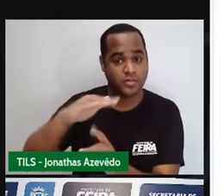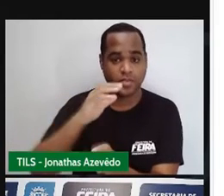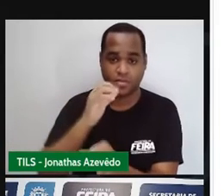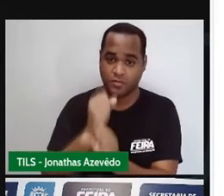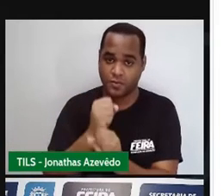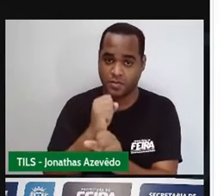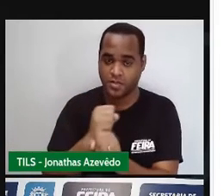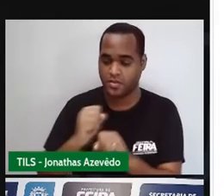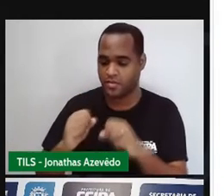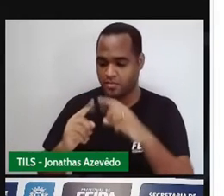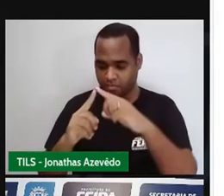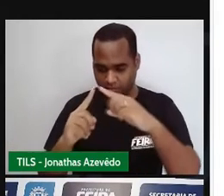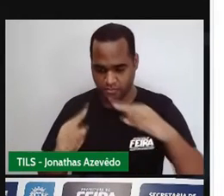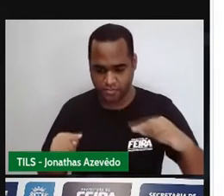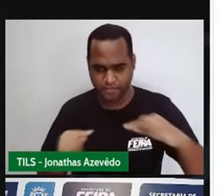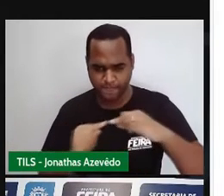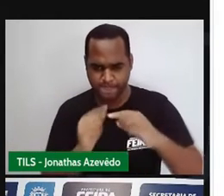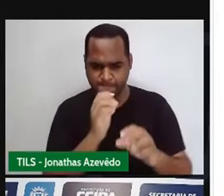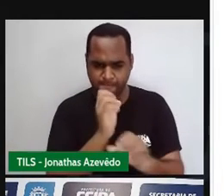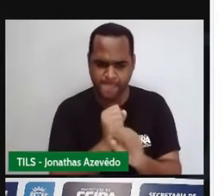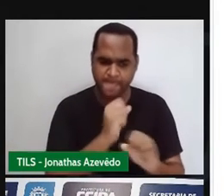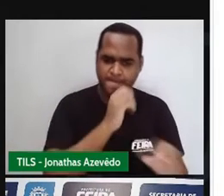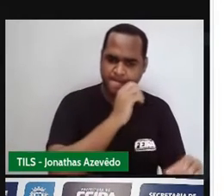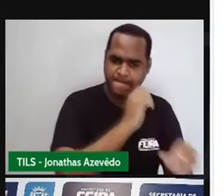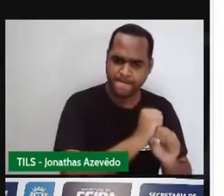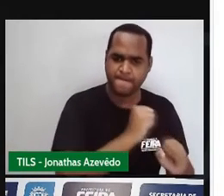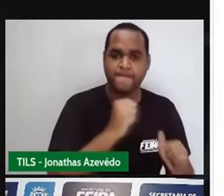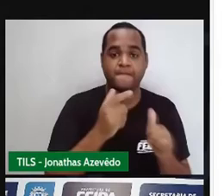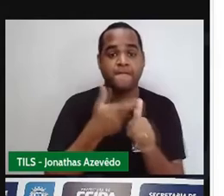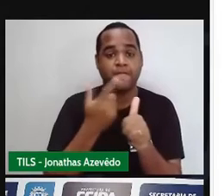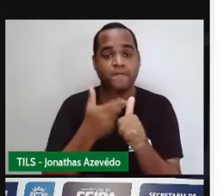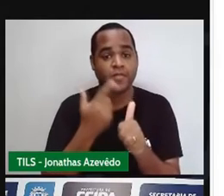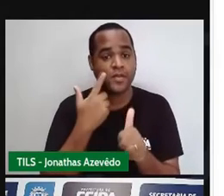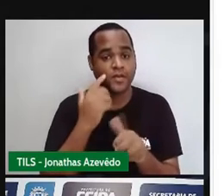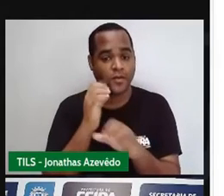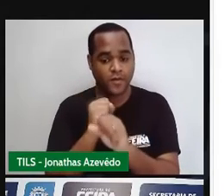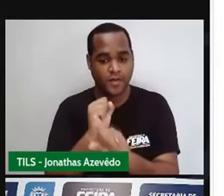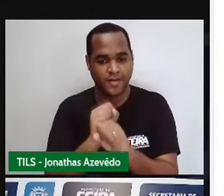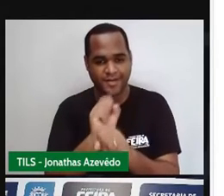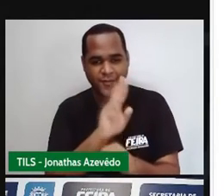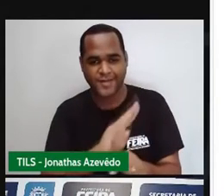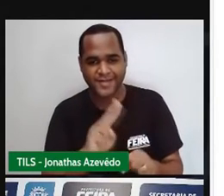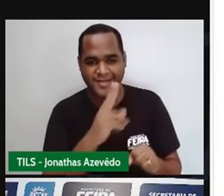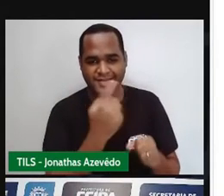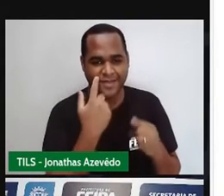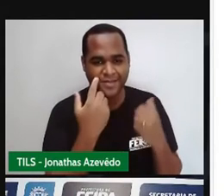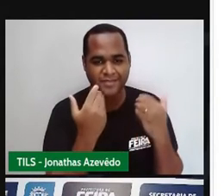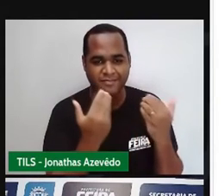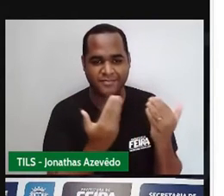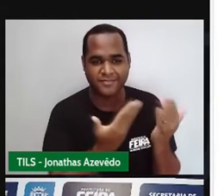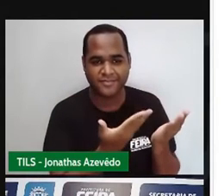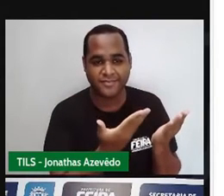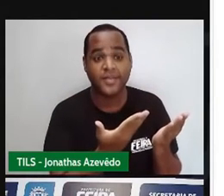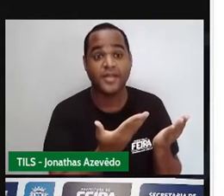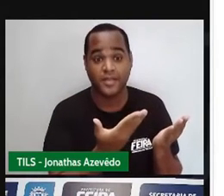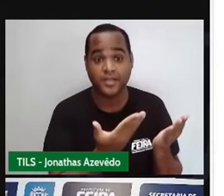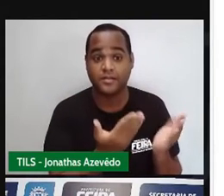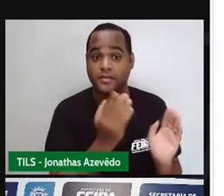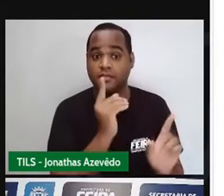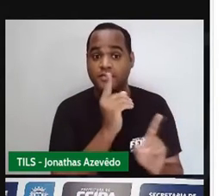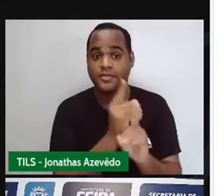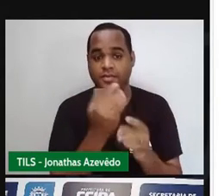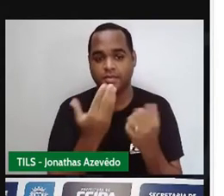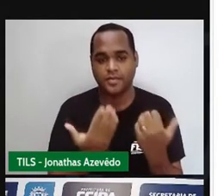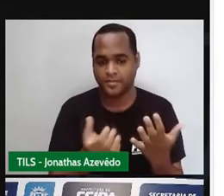comprimento, né? A medida do comprimento, eu vou usar esse triângulo aqui, ó, que eu estou apontando para ele. A medida do comprimento